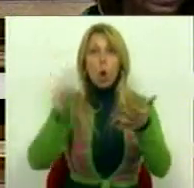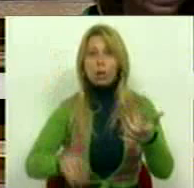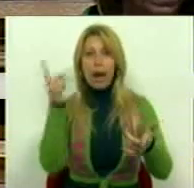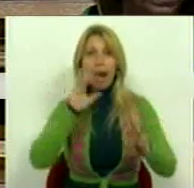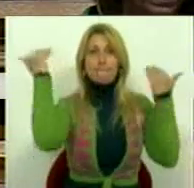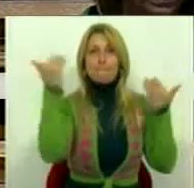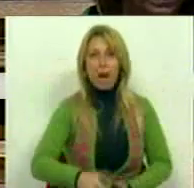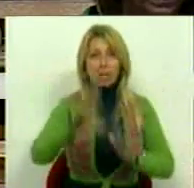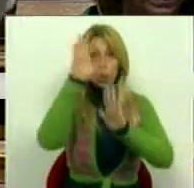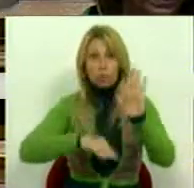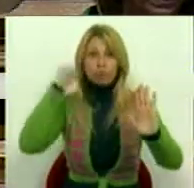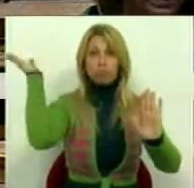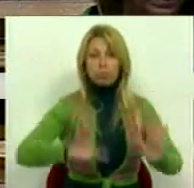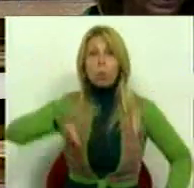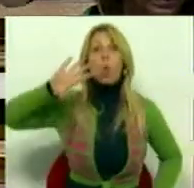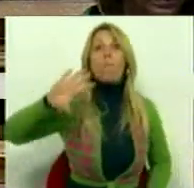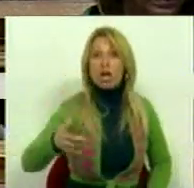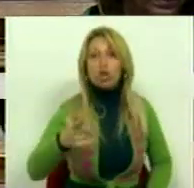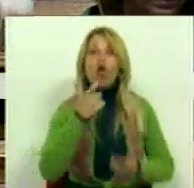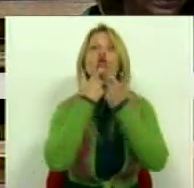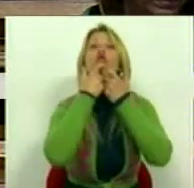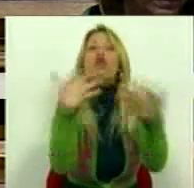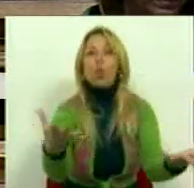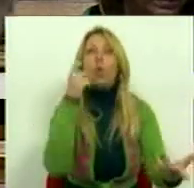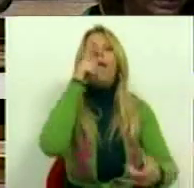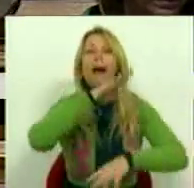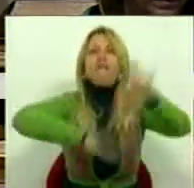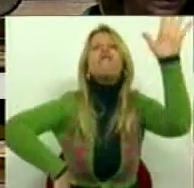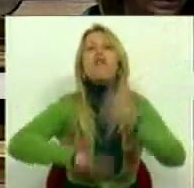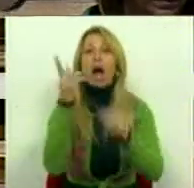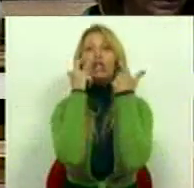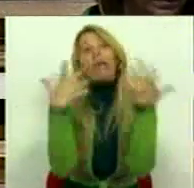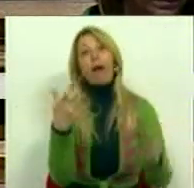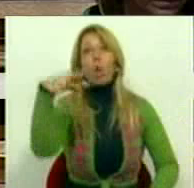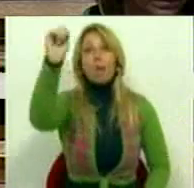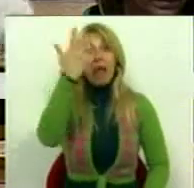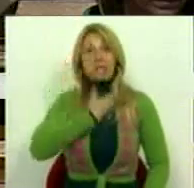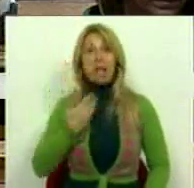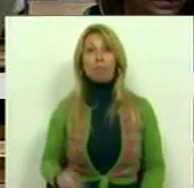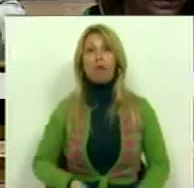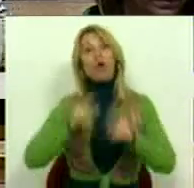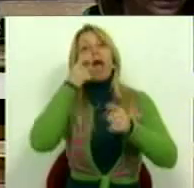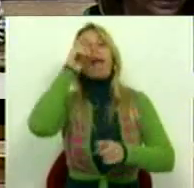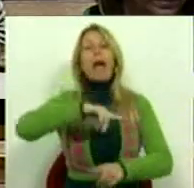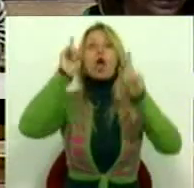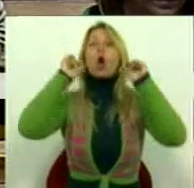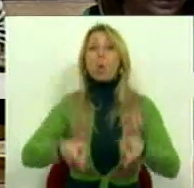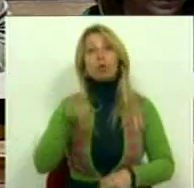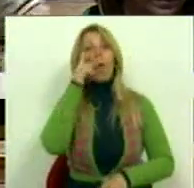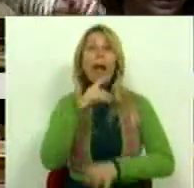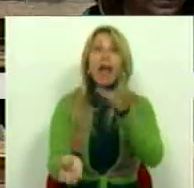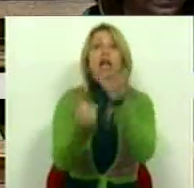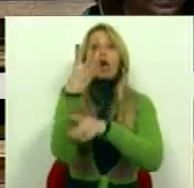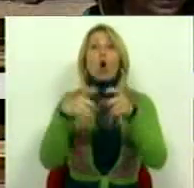precariedade neste país, foi tudo obra do PSD. Quem é que deu o pontapé de saída? Quem é que criou os recibos